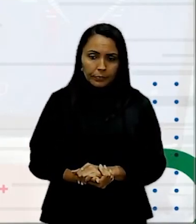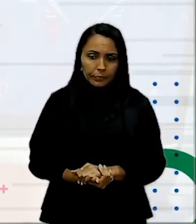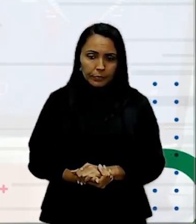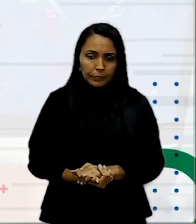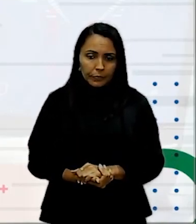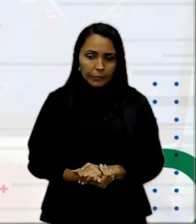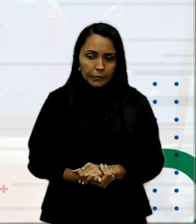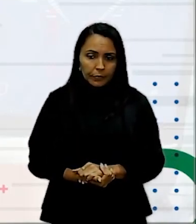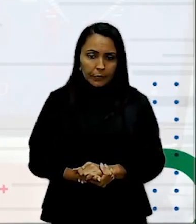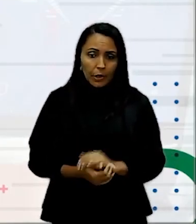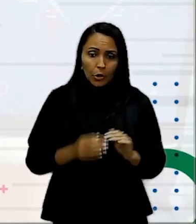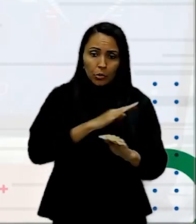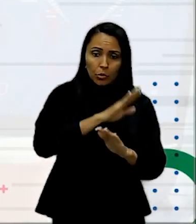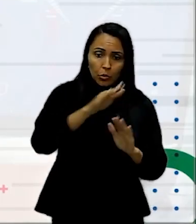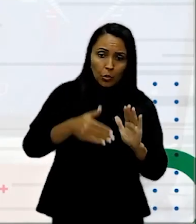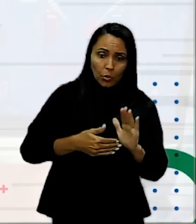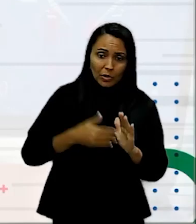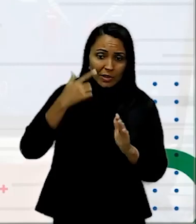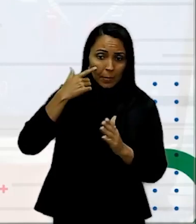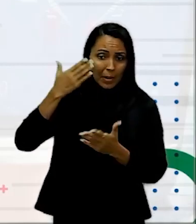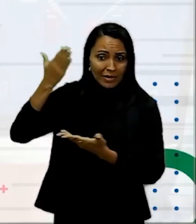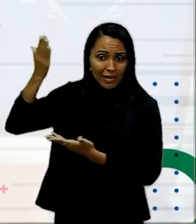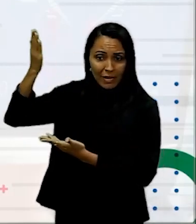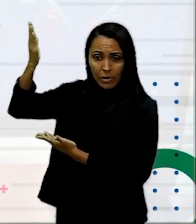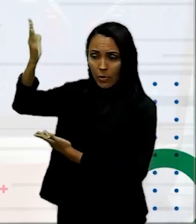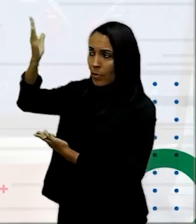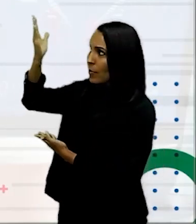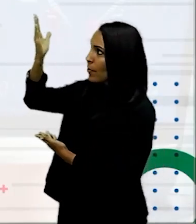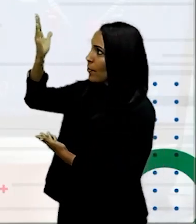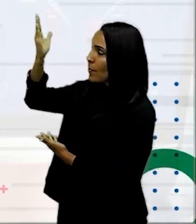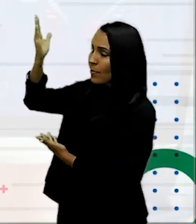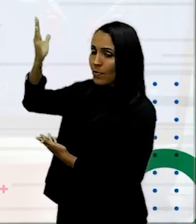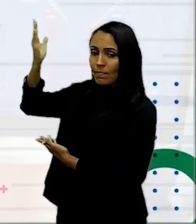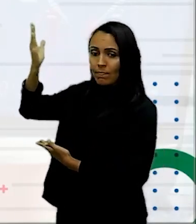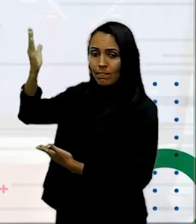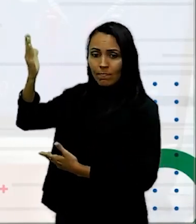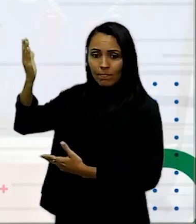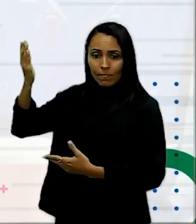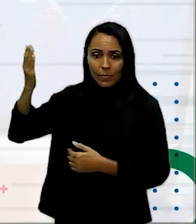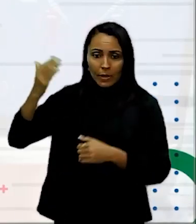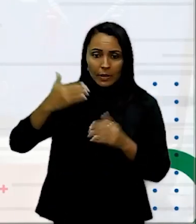Toda essa parte aqui Pintada de preto